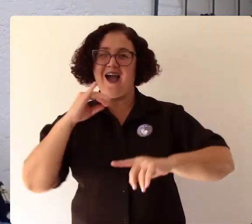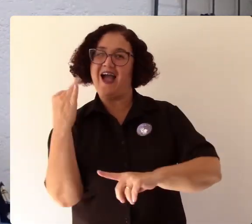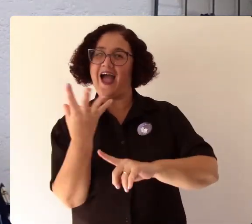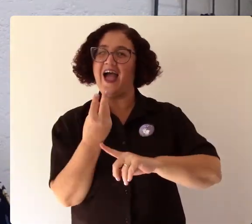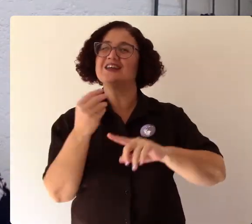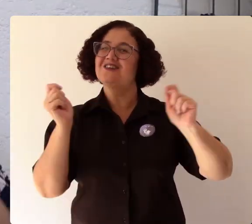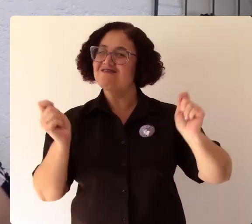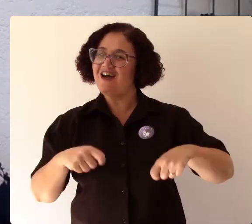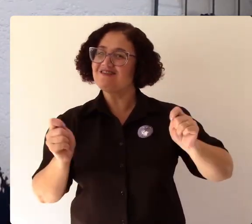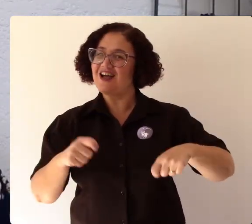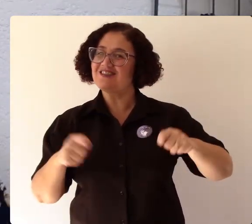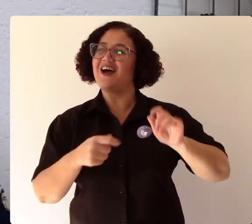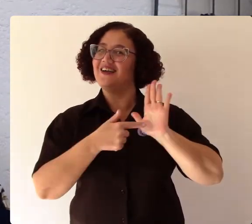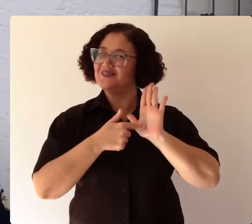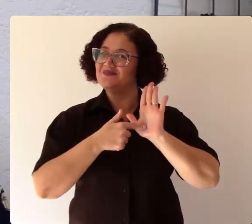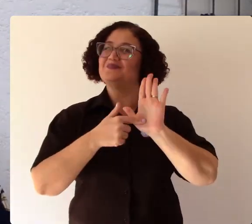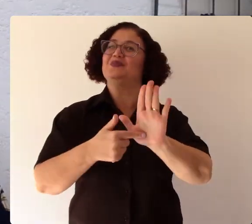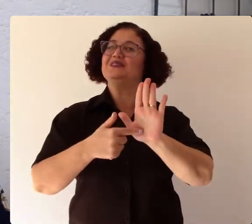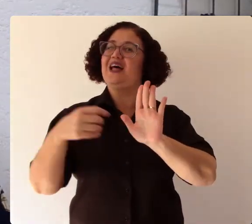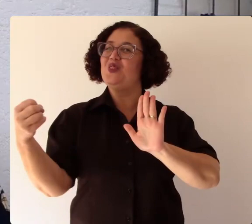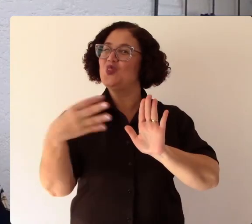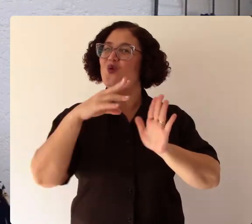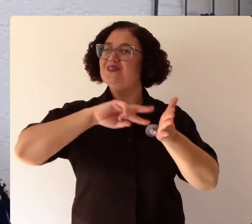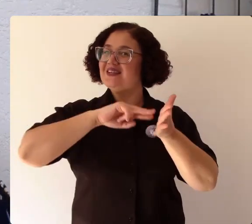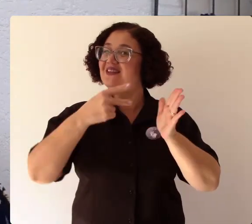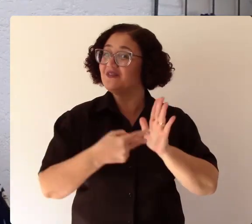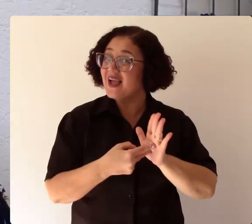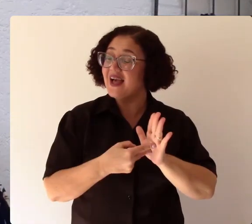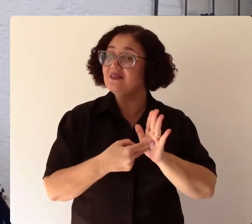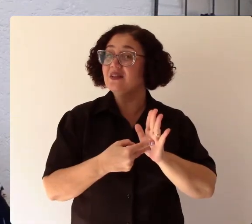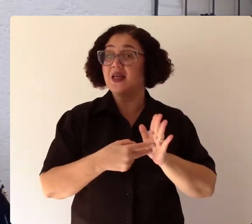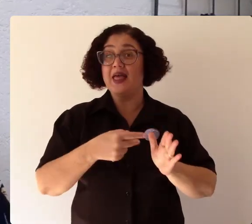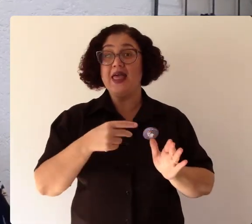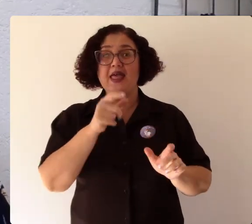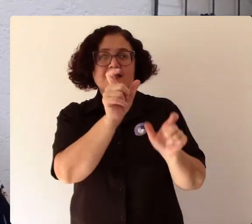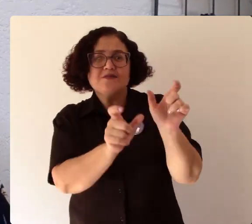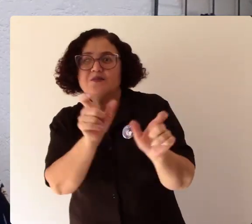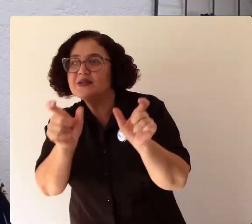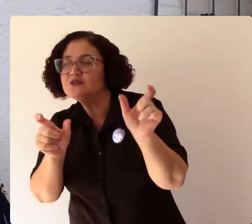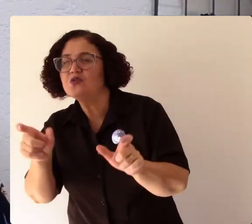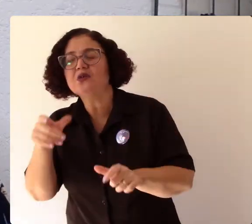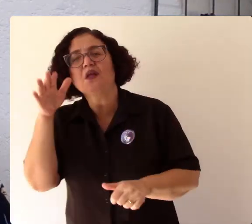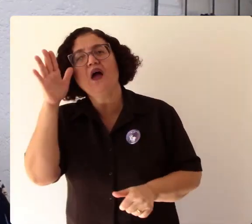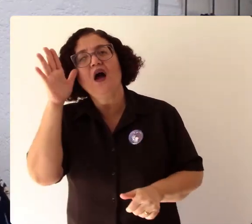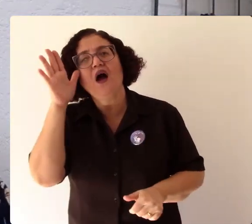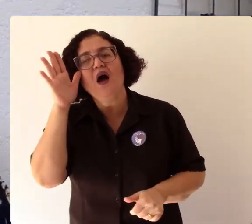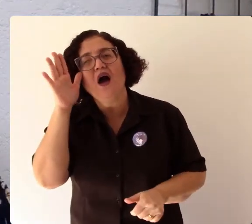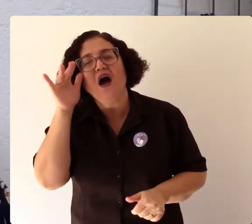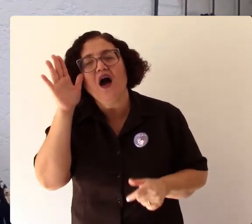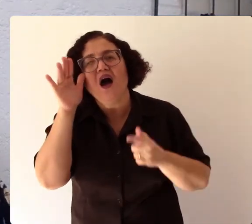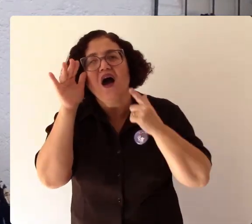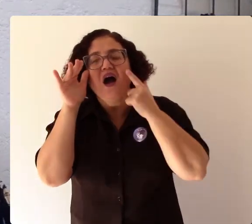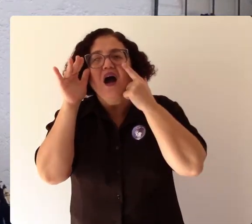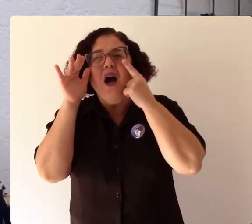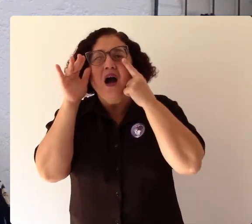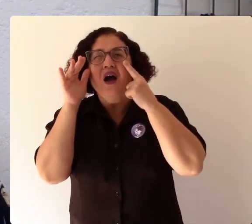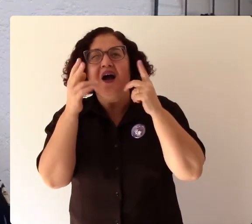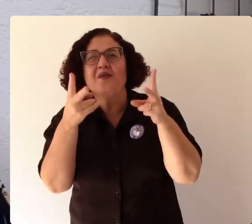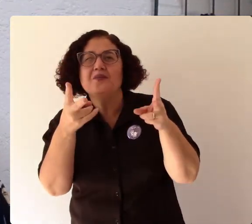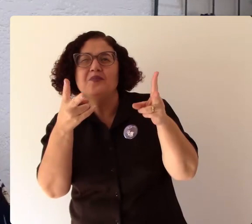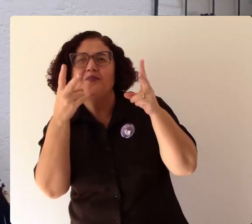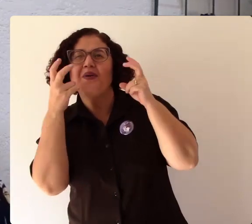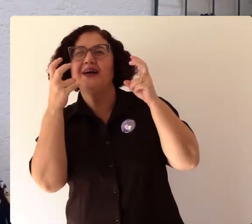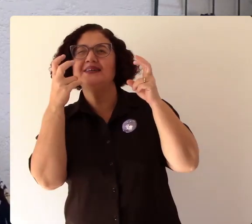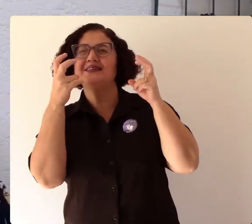dizer disso consegue ressignificar por meio da arte e aquele que se entrega a arte